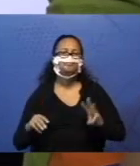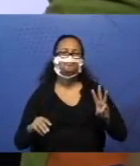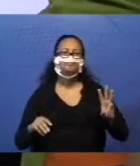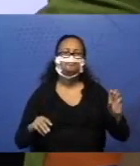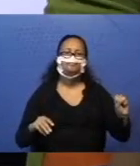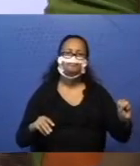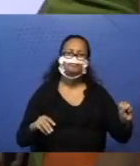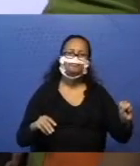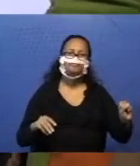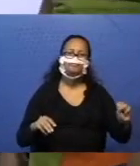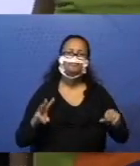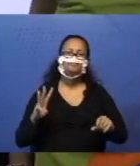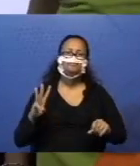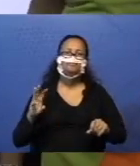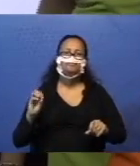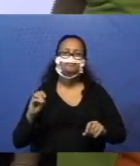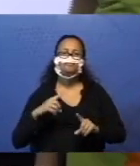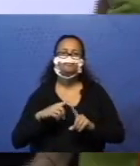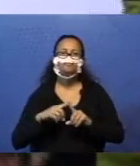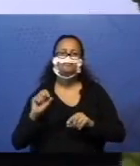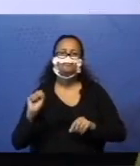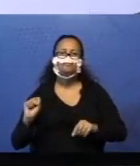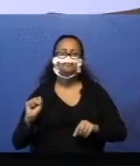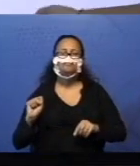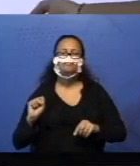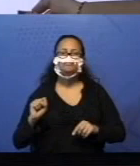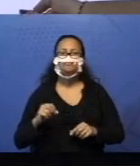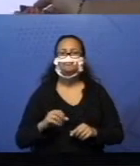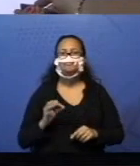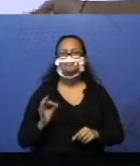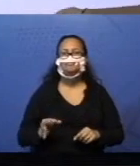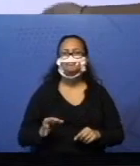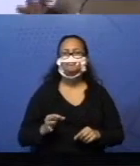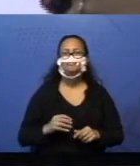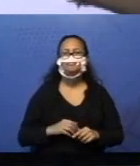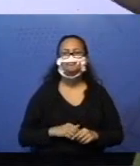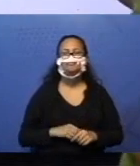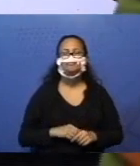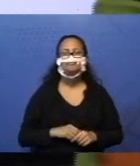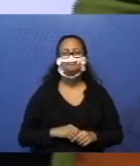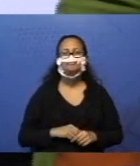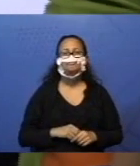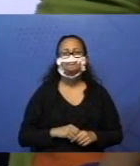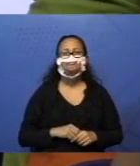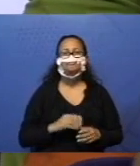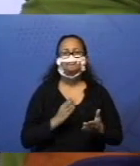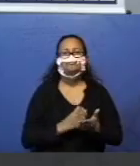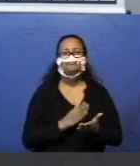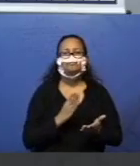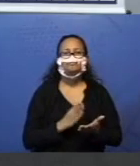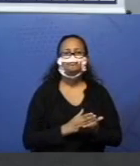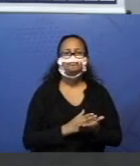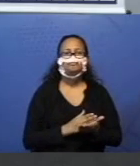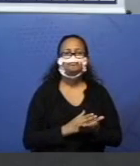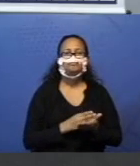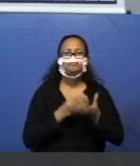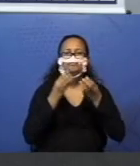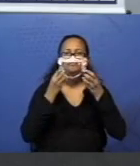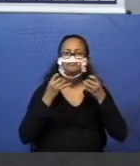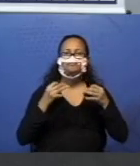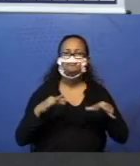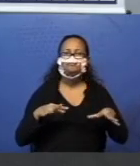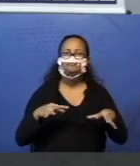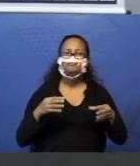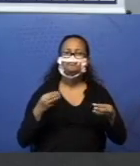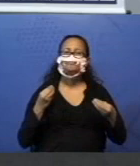mais oito. Certinho? Está acabando, pessoal. Essa página aqui está explicando como